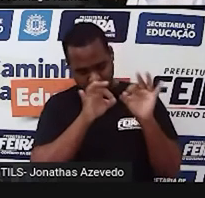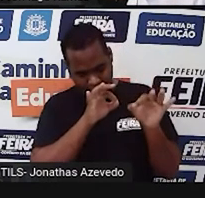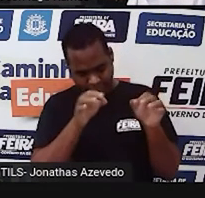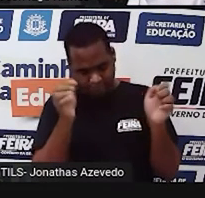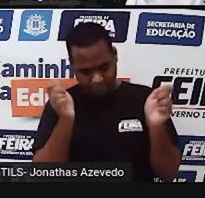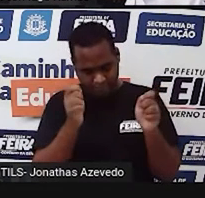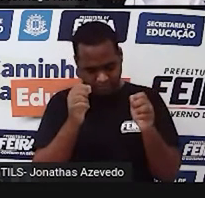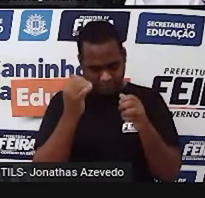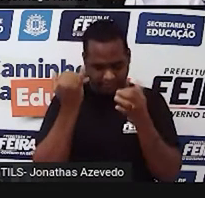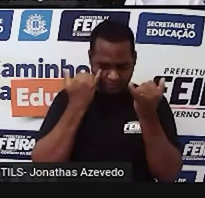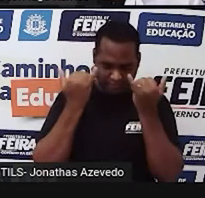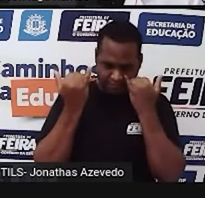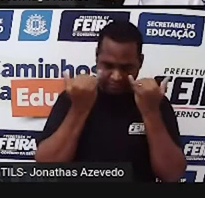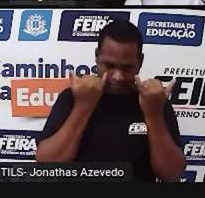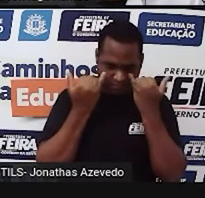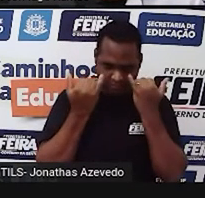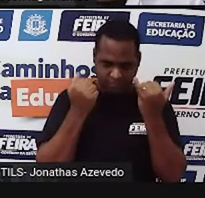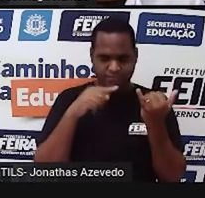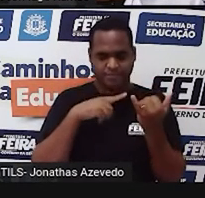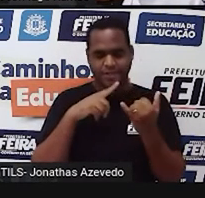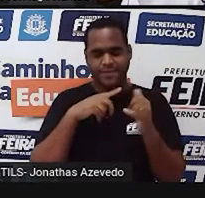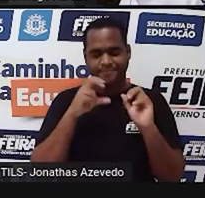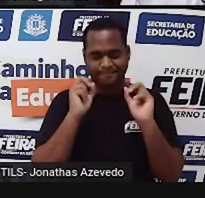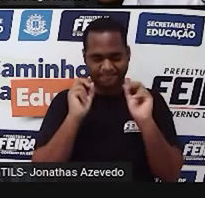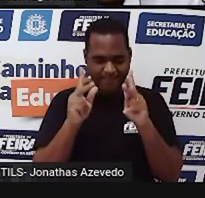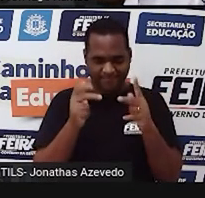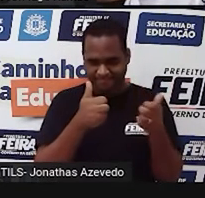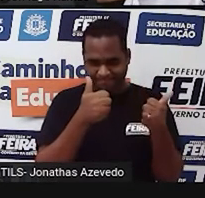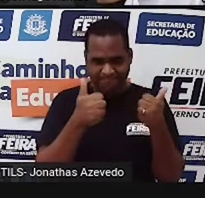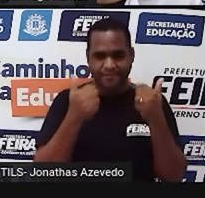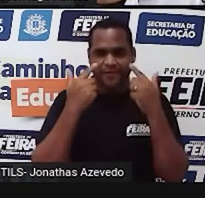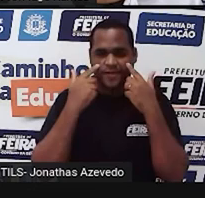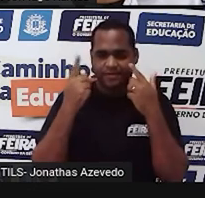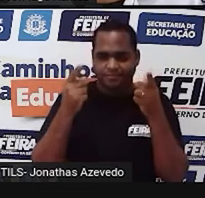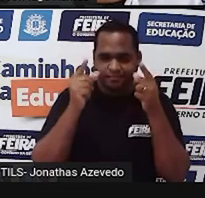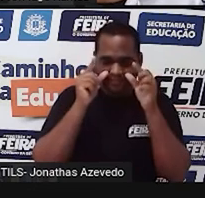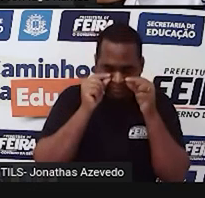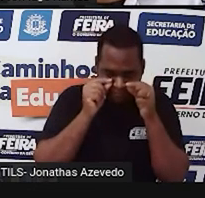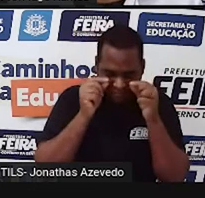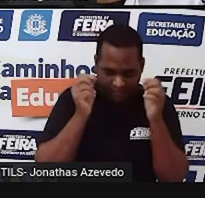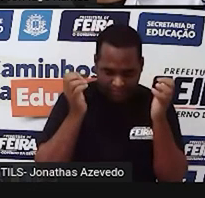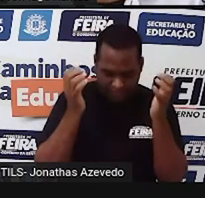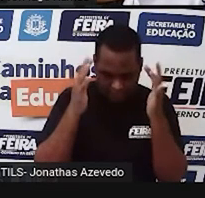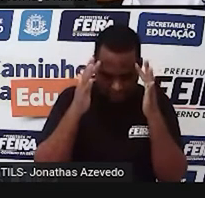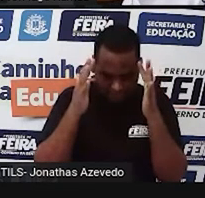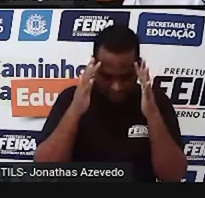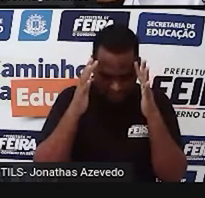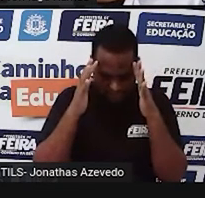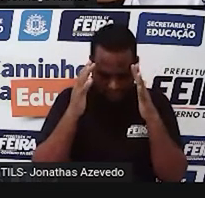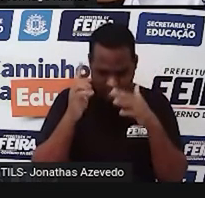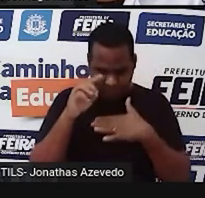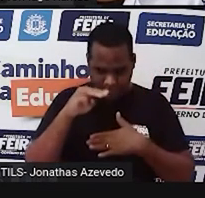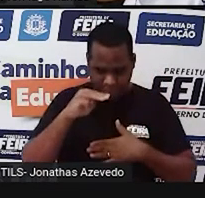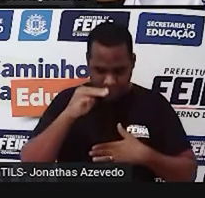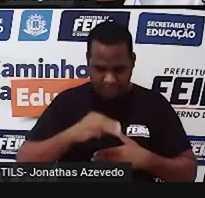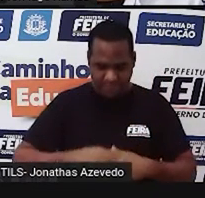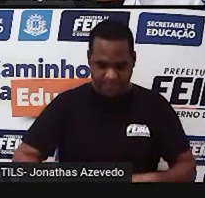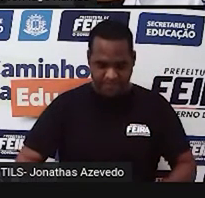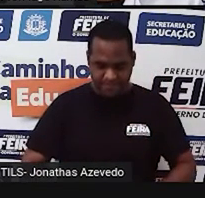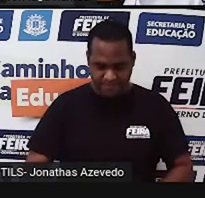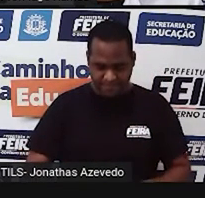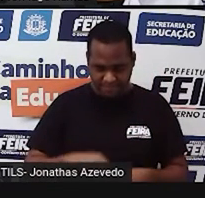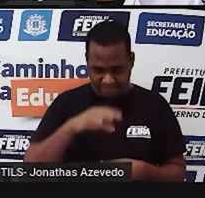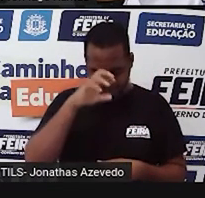todas as informações recebidas até aqui. Valeu? Então, reloginho na tela, um minuto, tranquilizando aí o